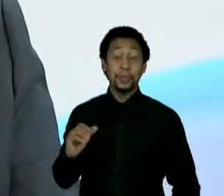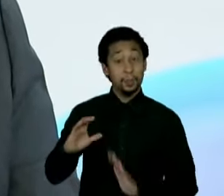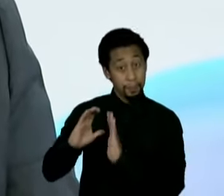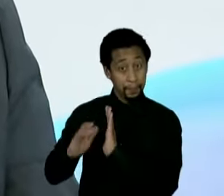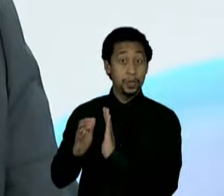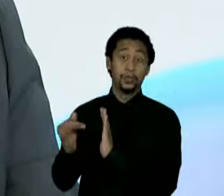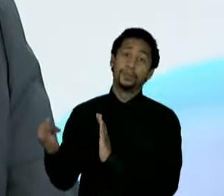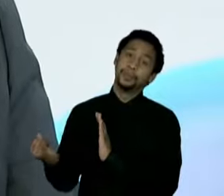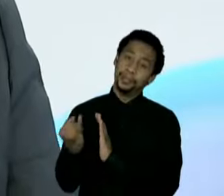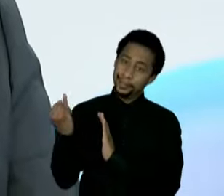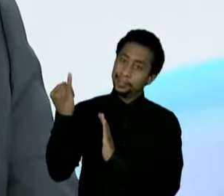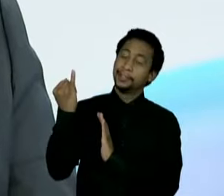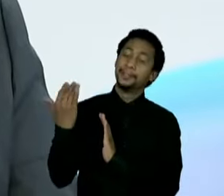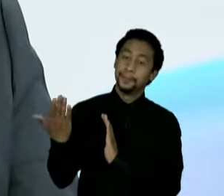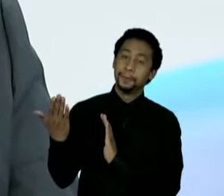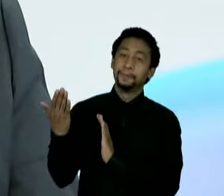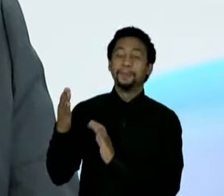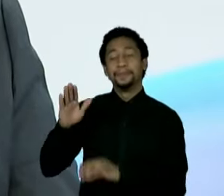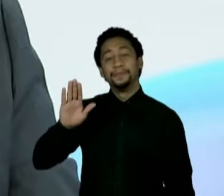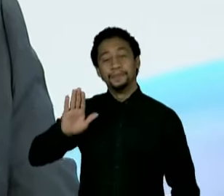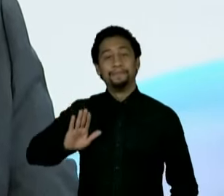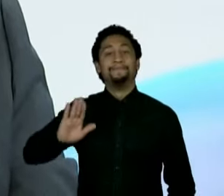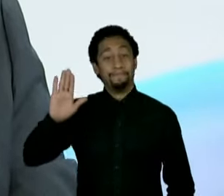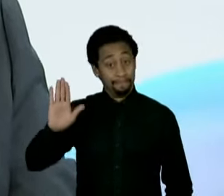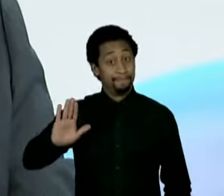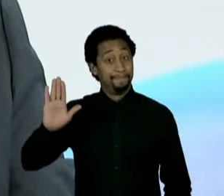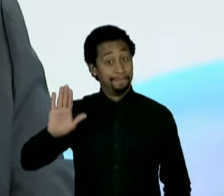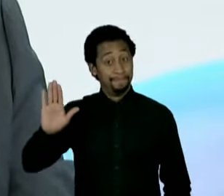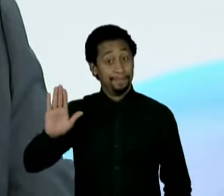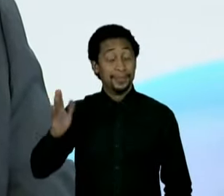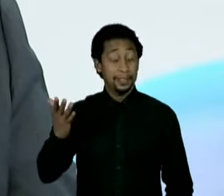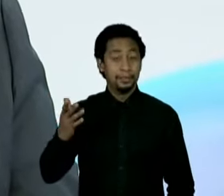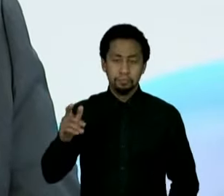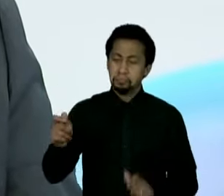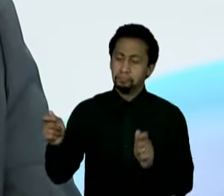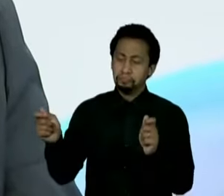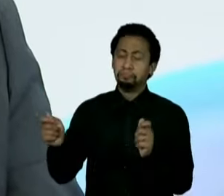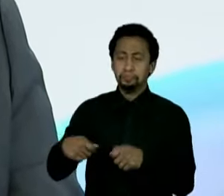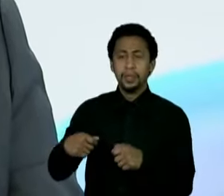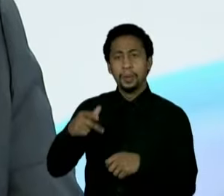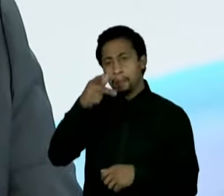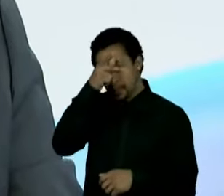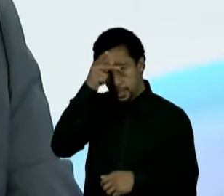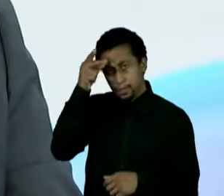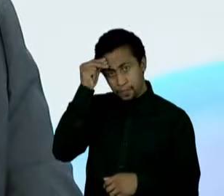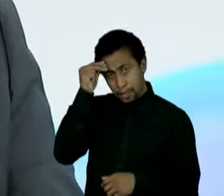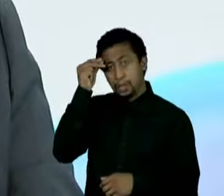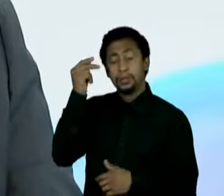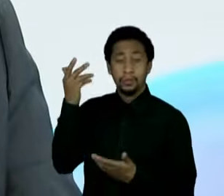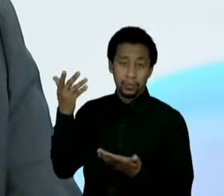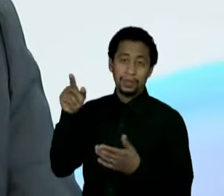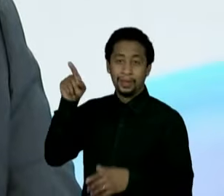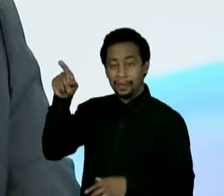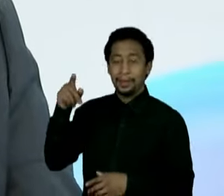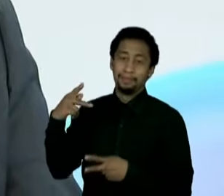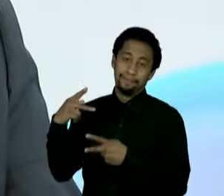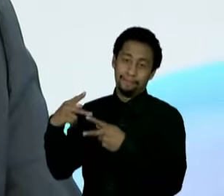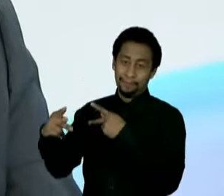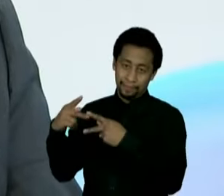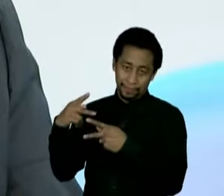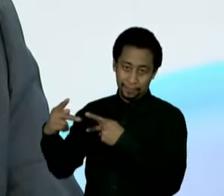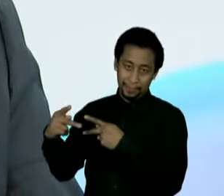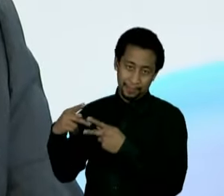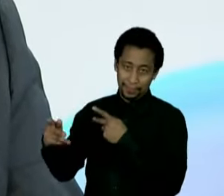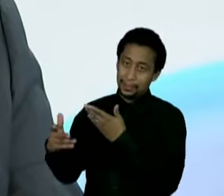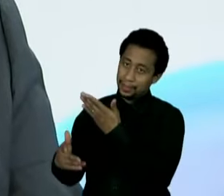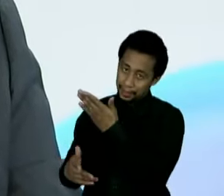importante, tem um candidato extremamente competente, foi prefeito de uma cidade importante, São José, que